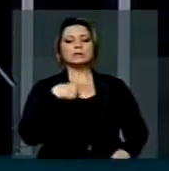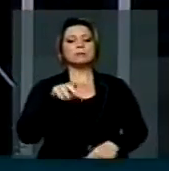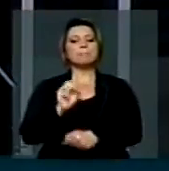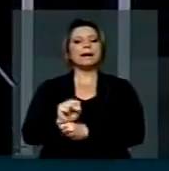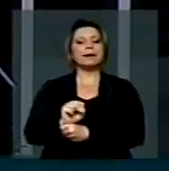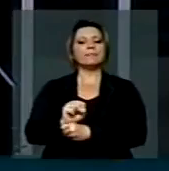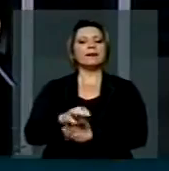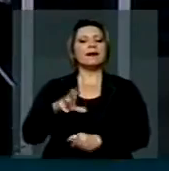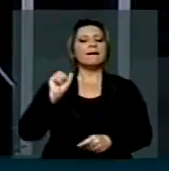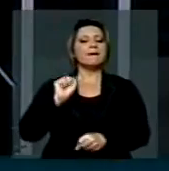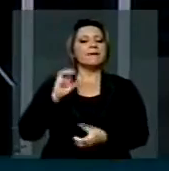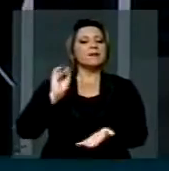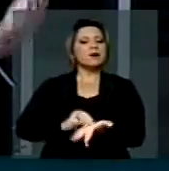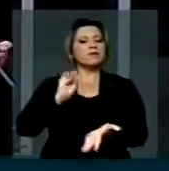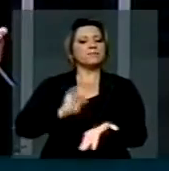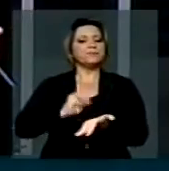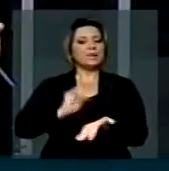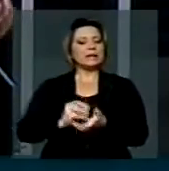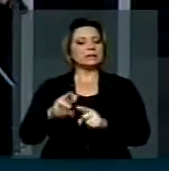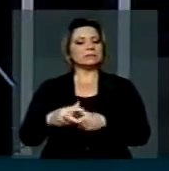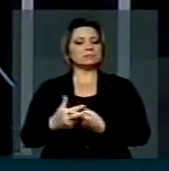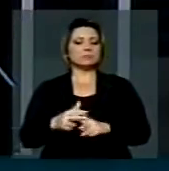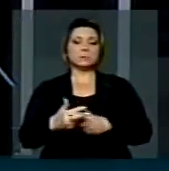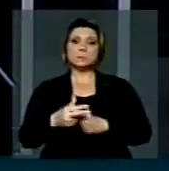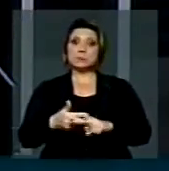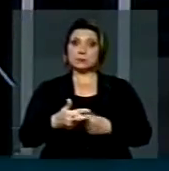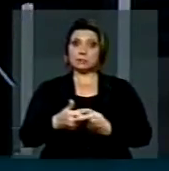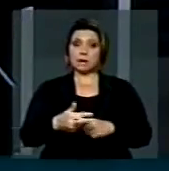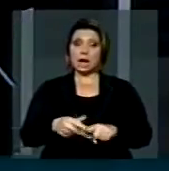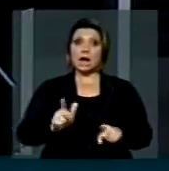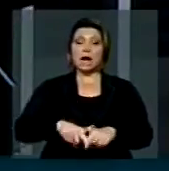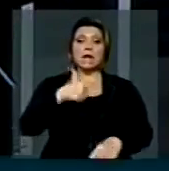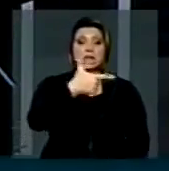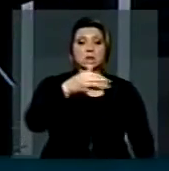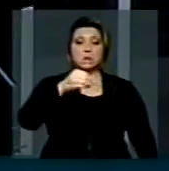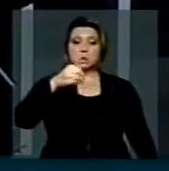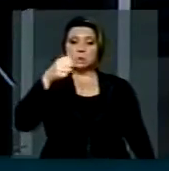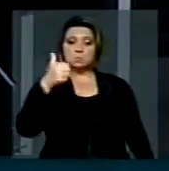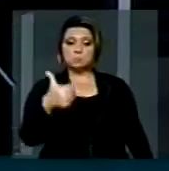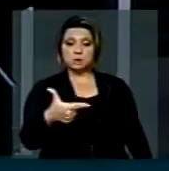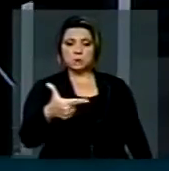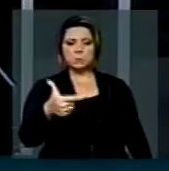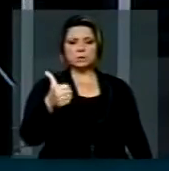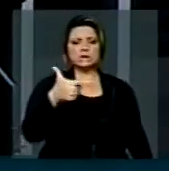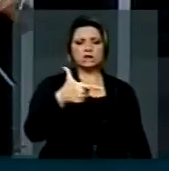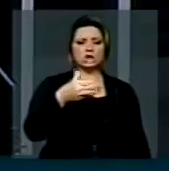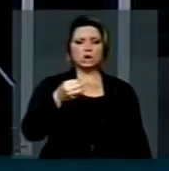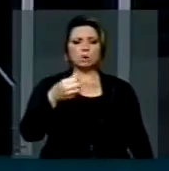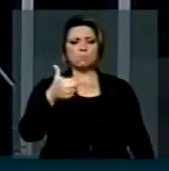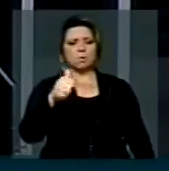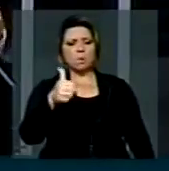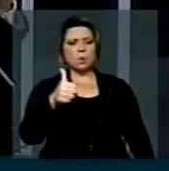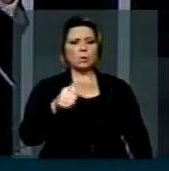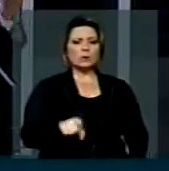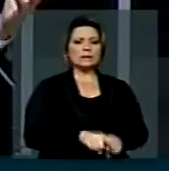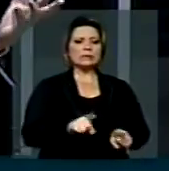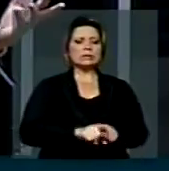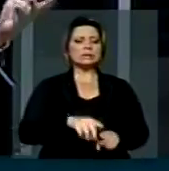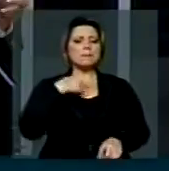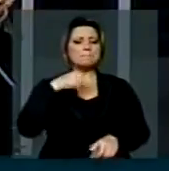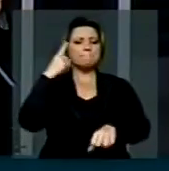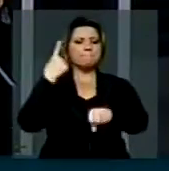Então, é um descalabro o está acontecendo. Se lá em 2012, 2011, se aprendeu 46